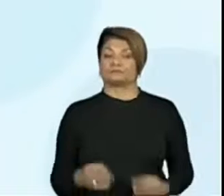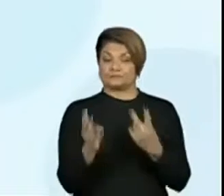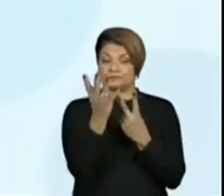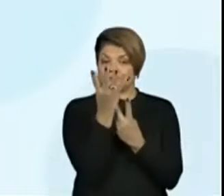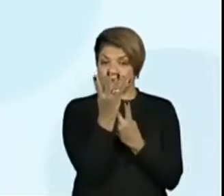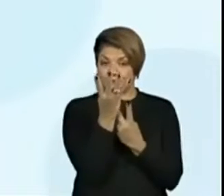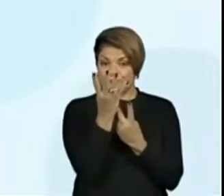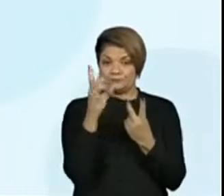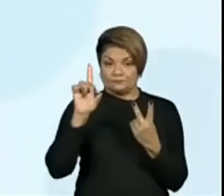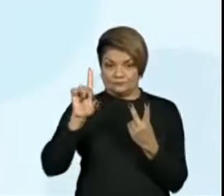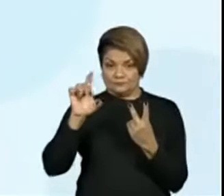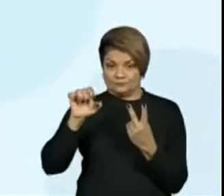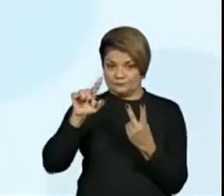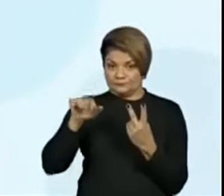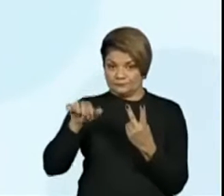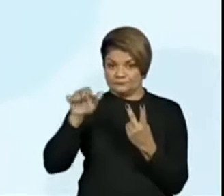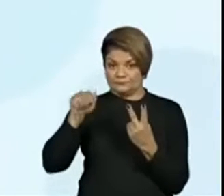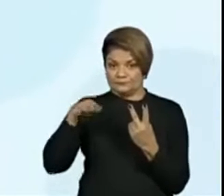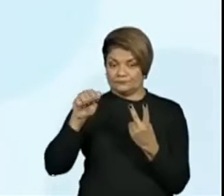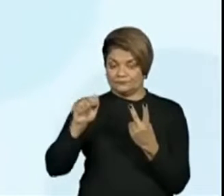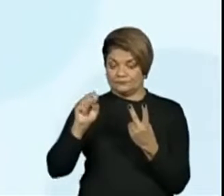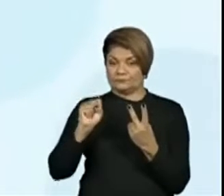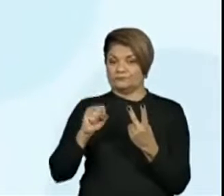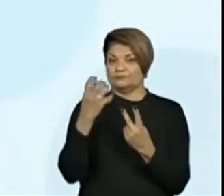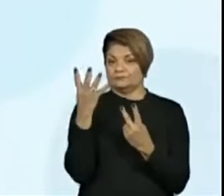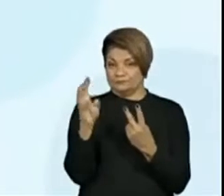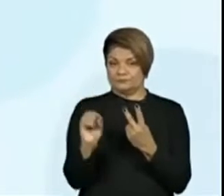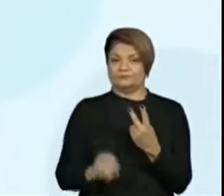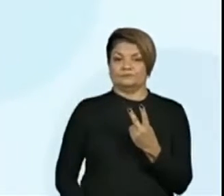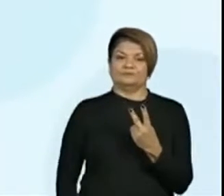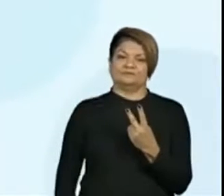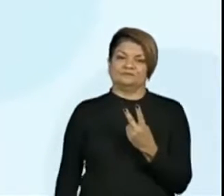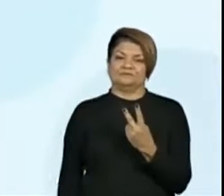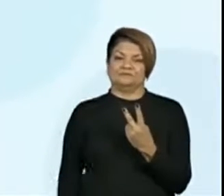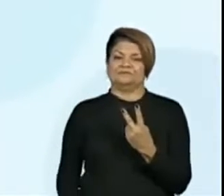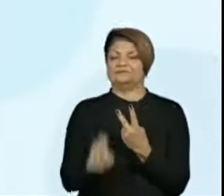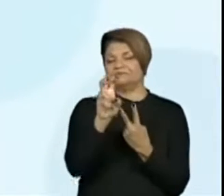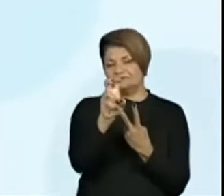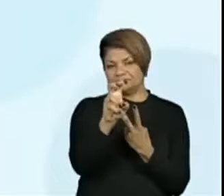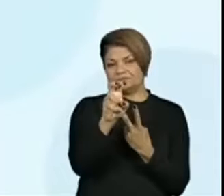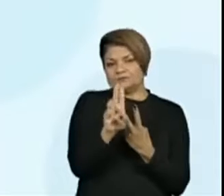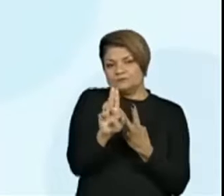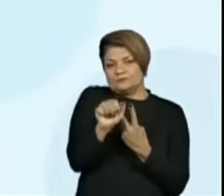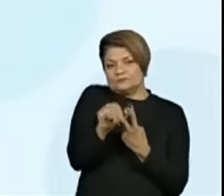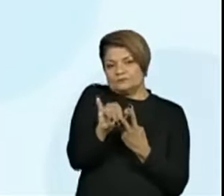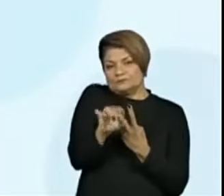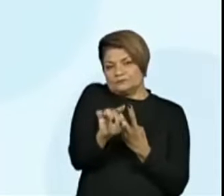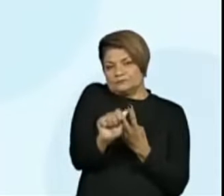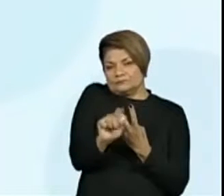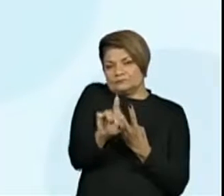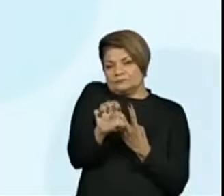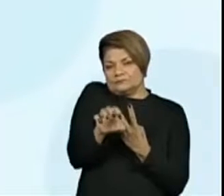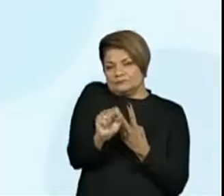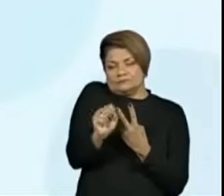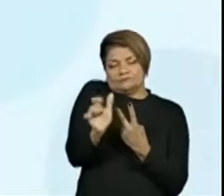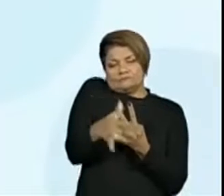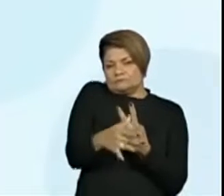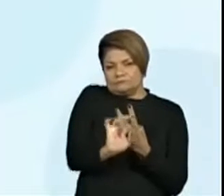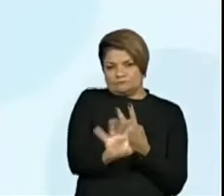O 4 e o 0. E 5 unidades são apenas 5.